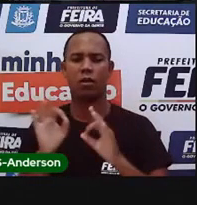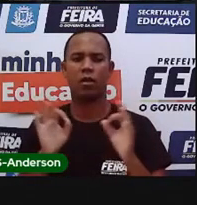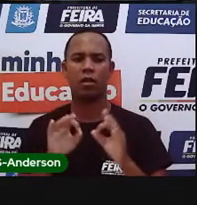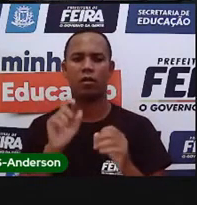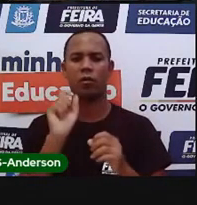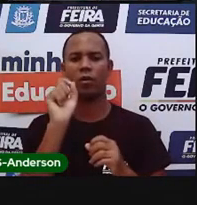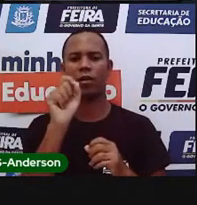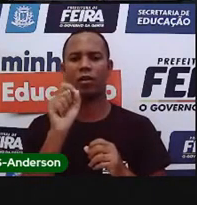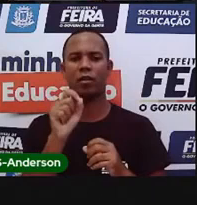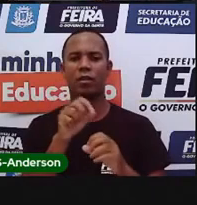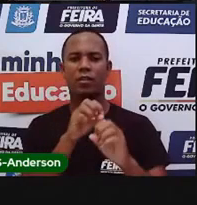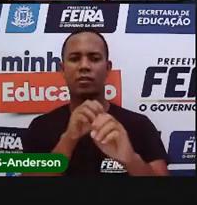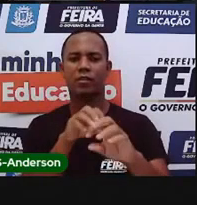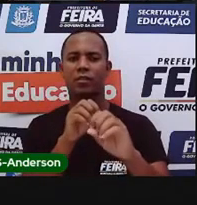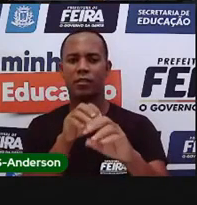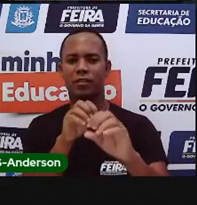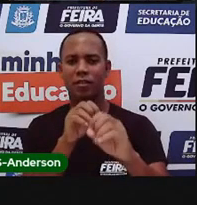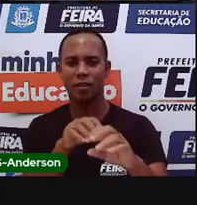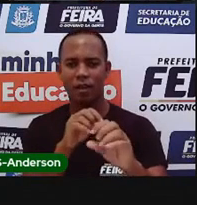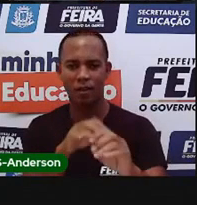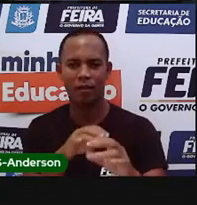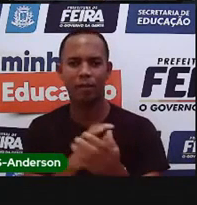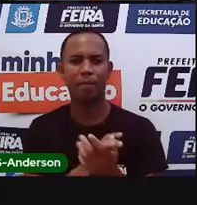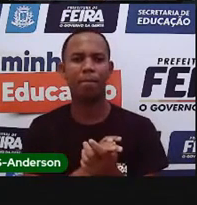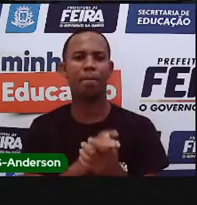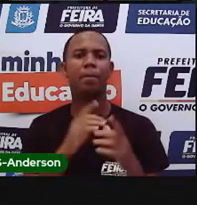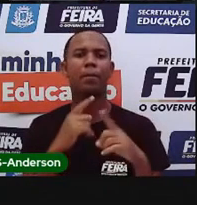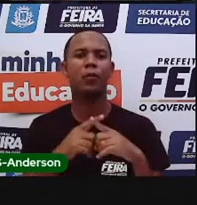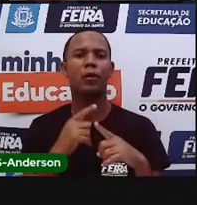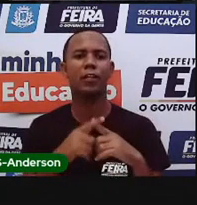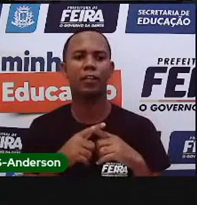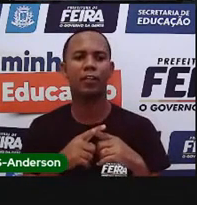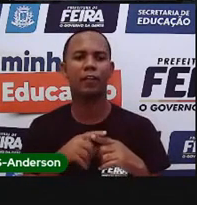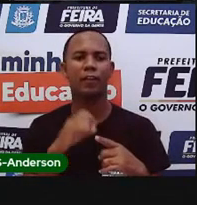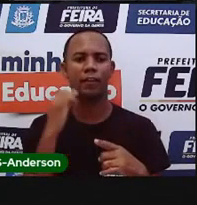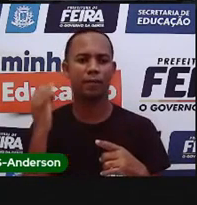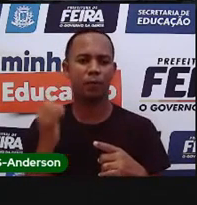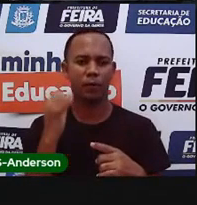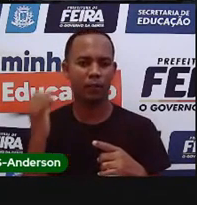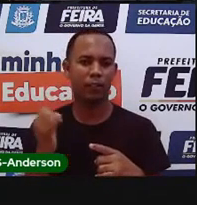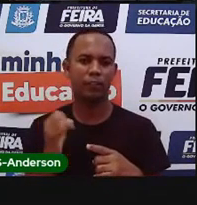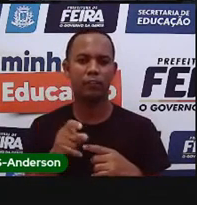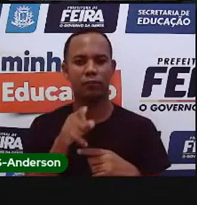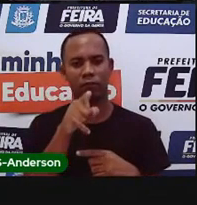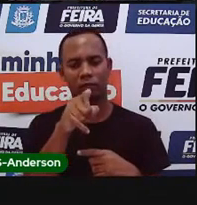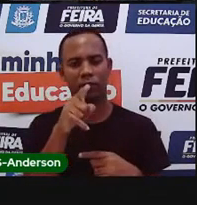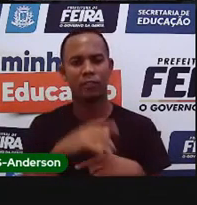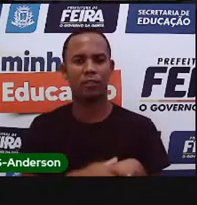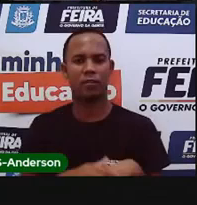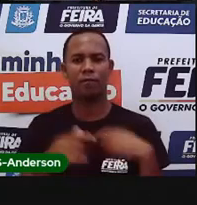para o quê? Para disponibilizar a educação, porque é um direito de vocês e vocês precisam dela para o quê? Se